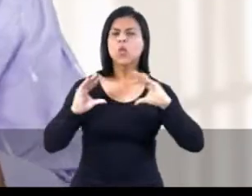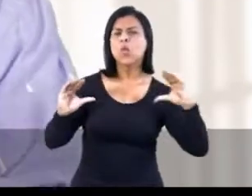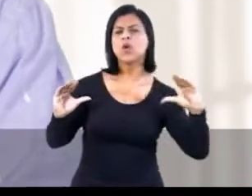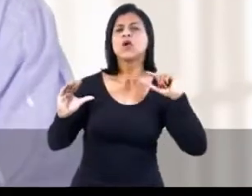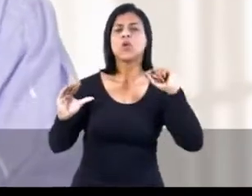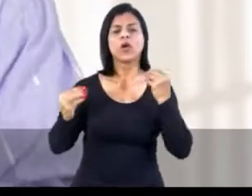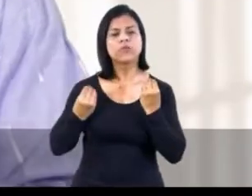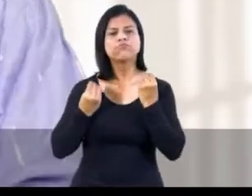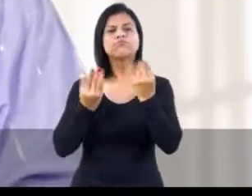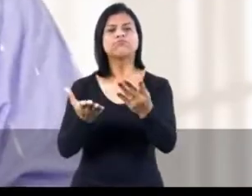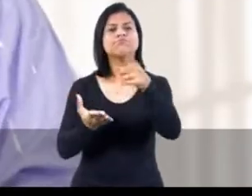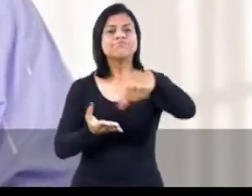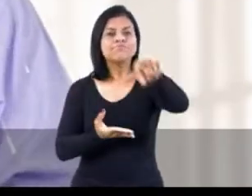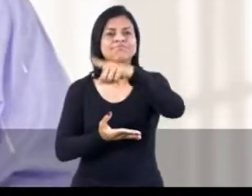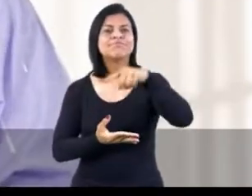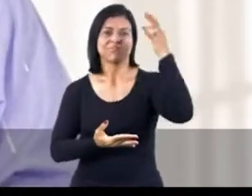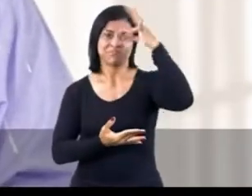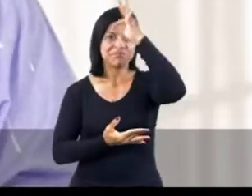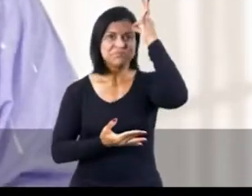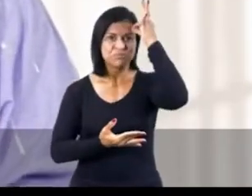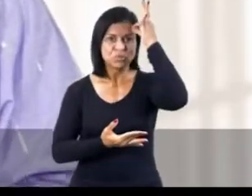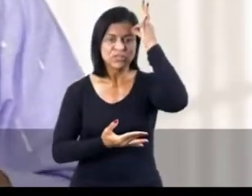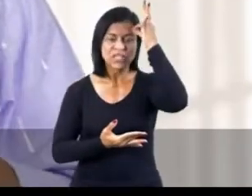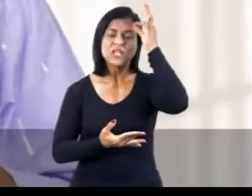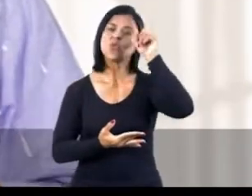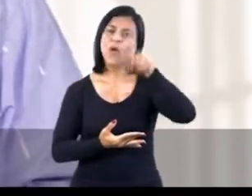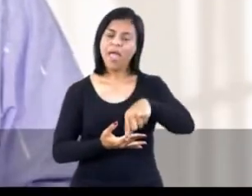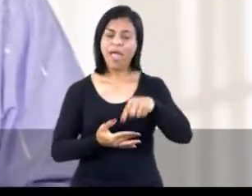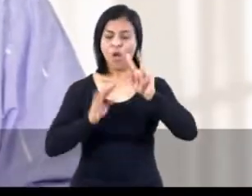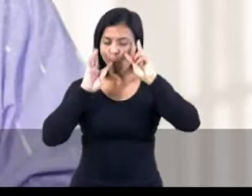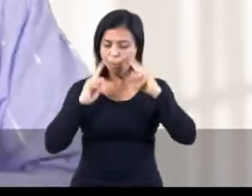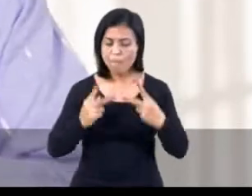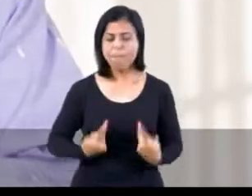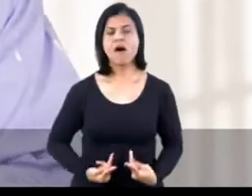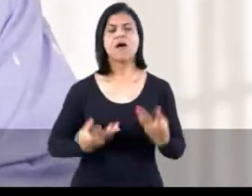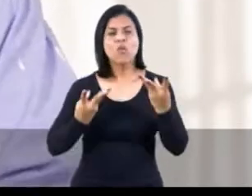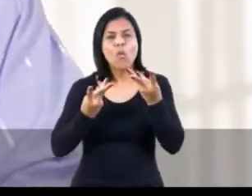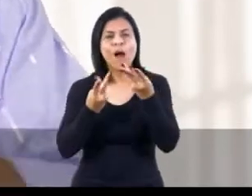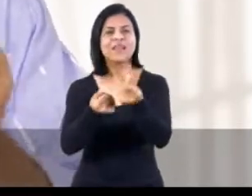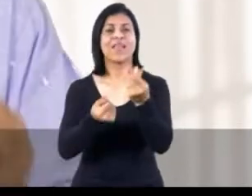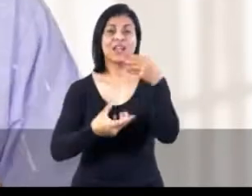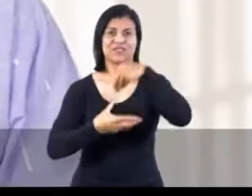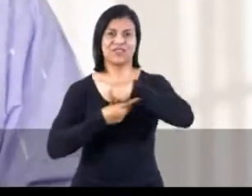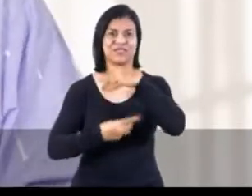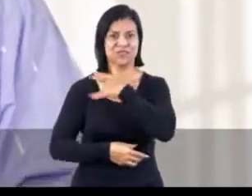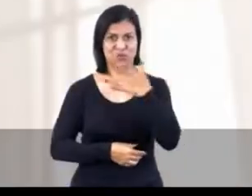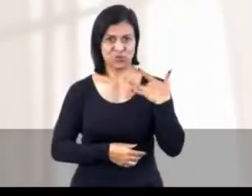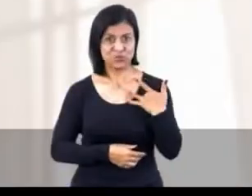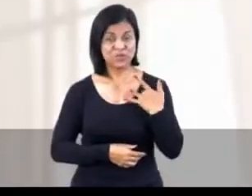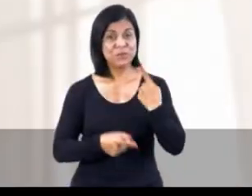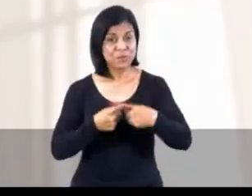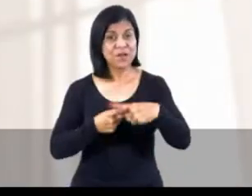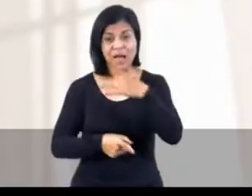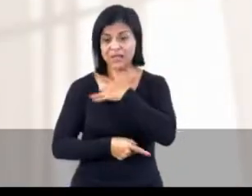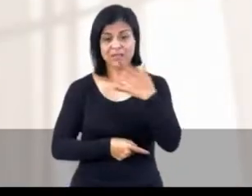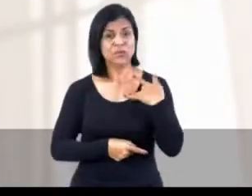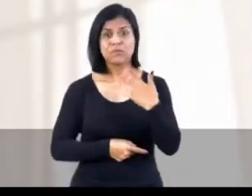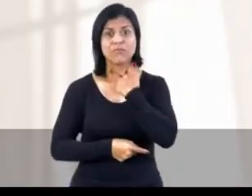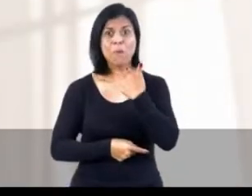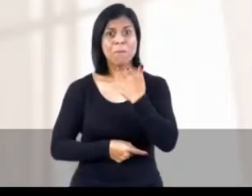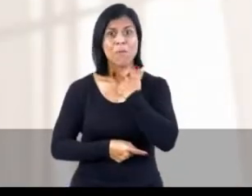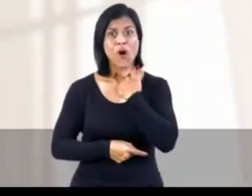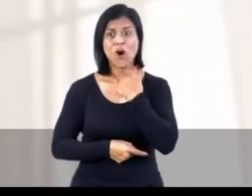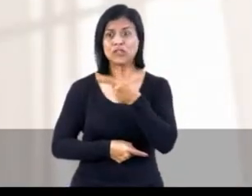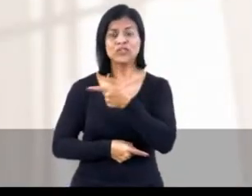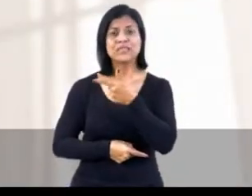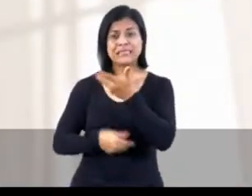garantir a você, cidadão capixaba, um atendimento humano e de qualidade na saúde. A saúde não pode